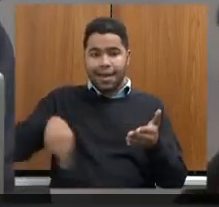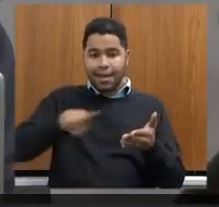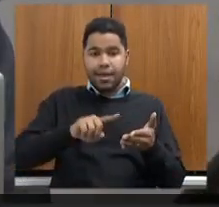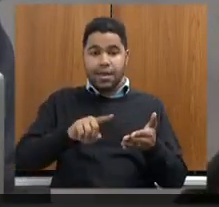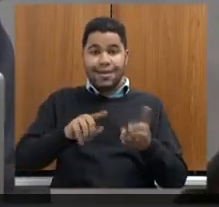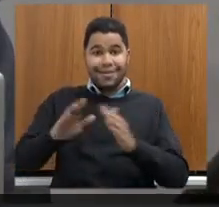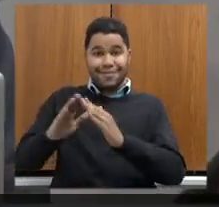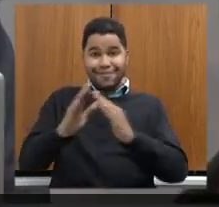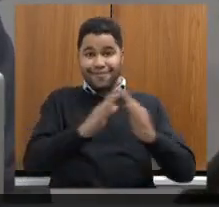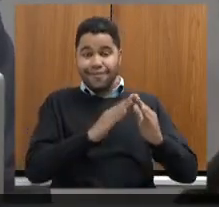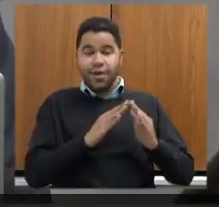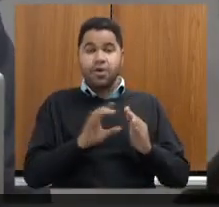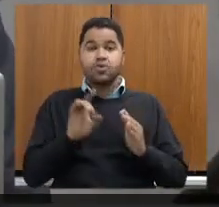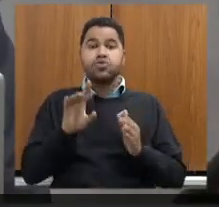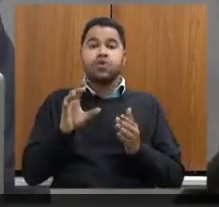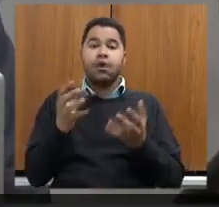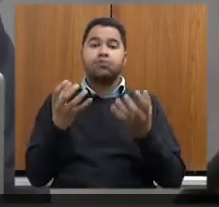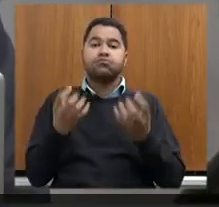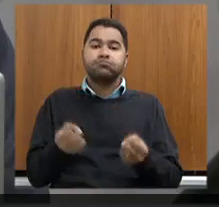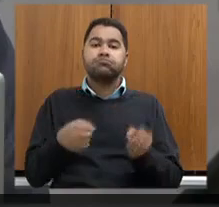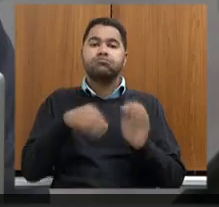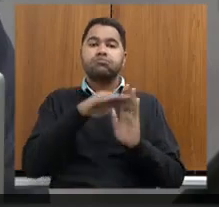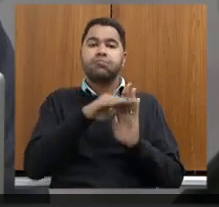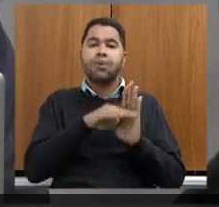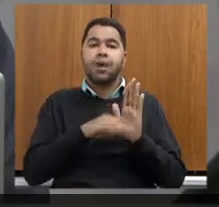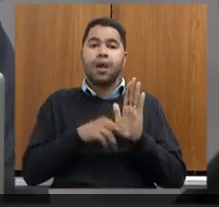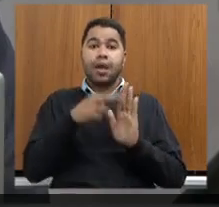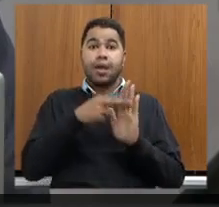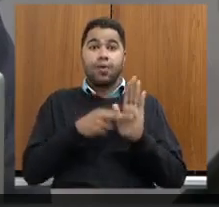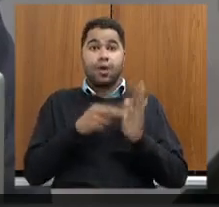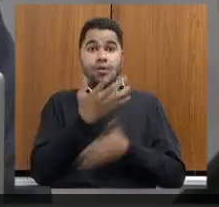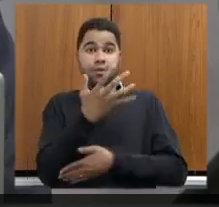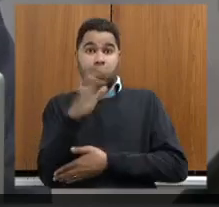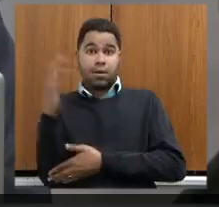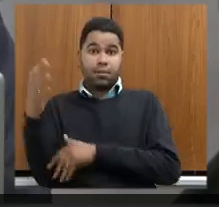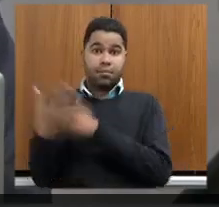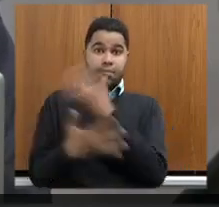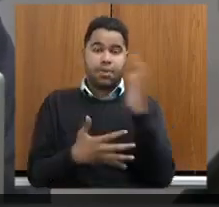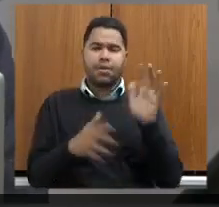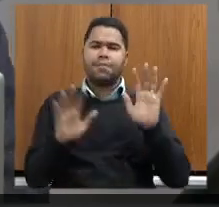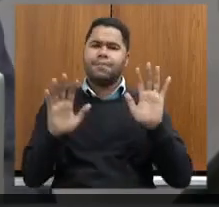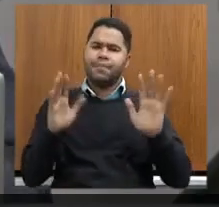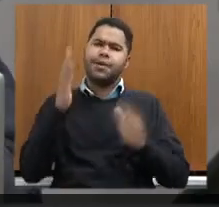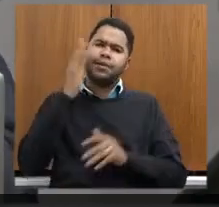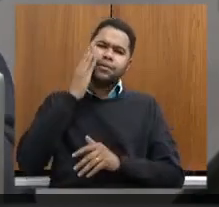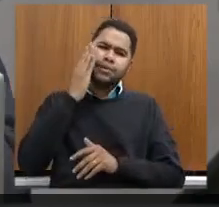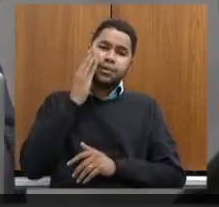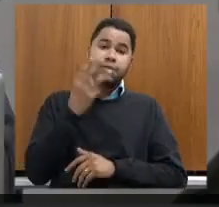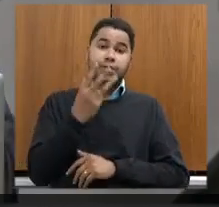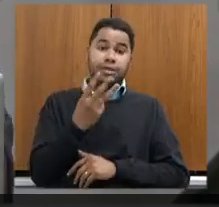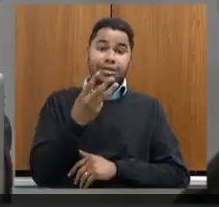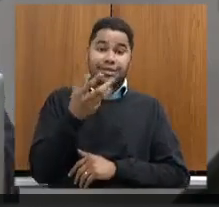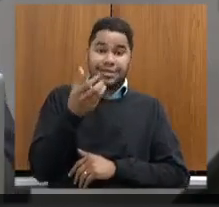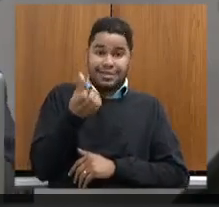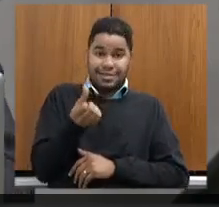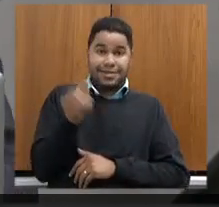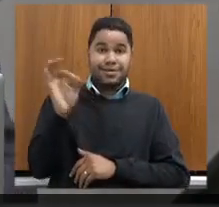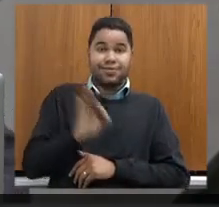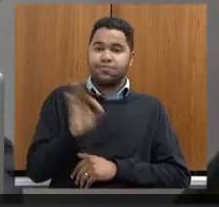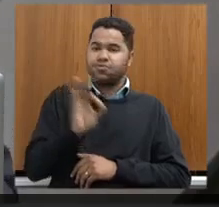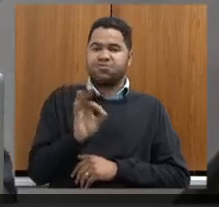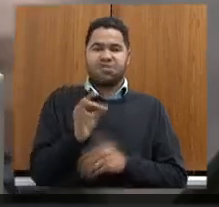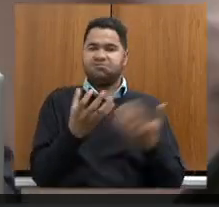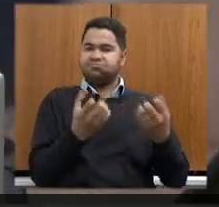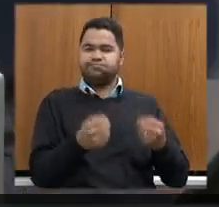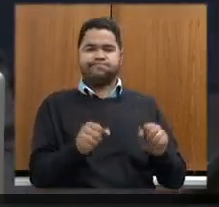opção por aderir ao programa de regularização ambiental, mas a gente sabe que cerca de 36% optaram pela não